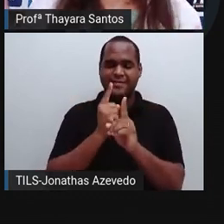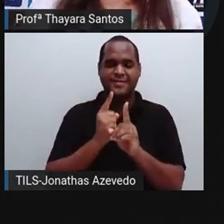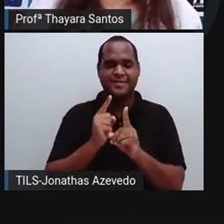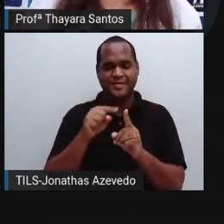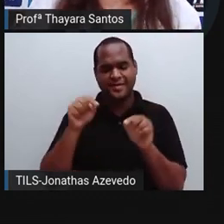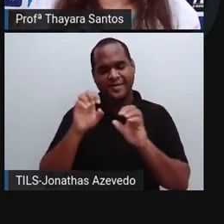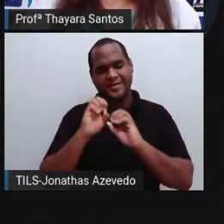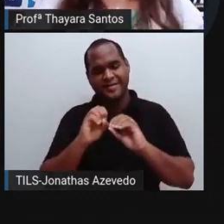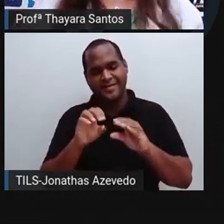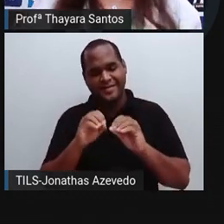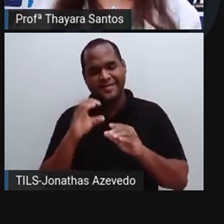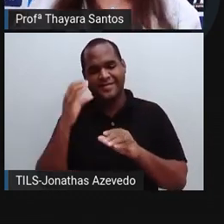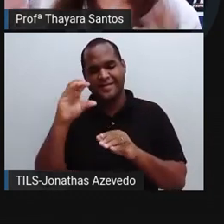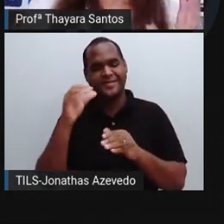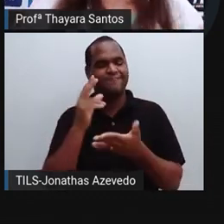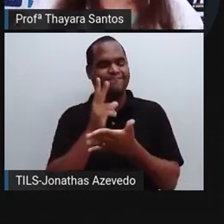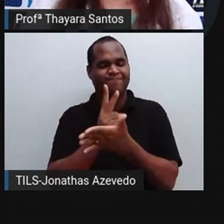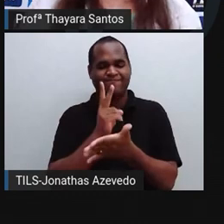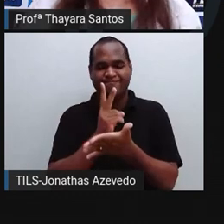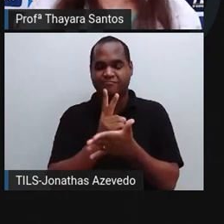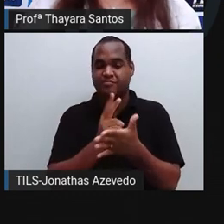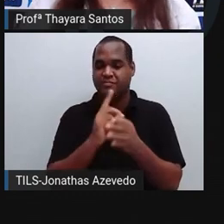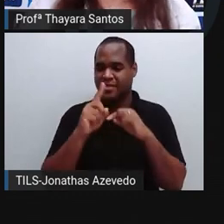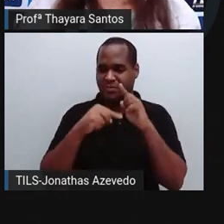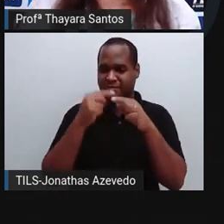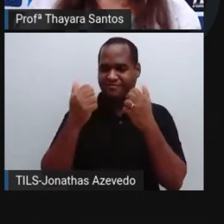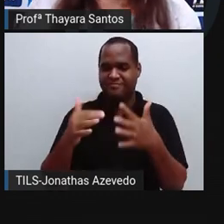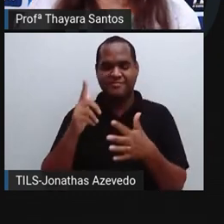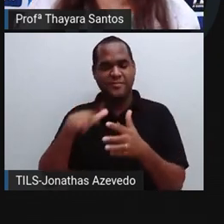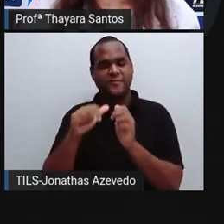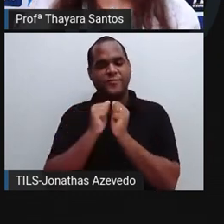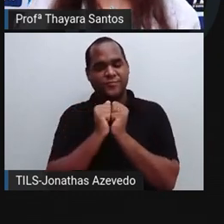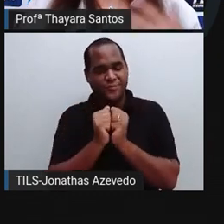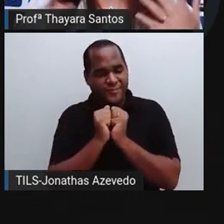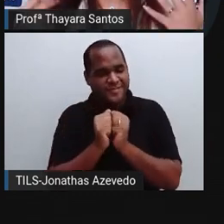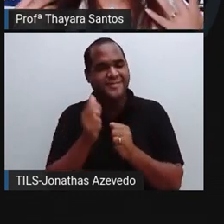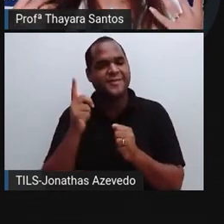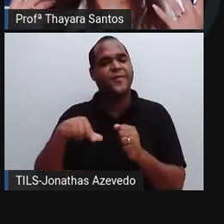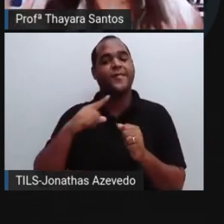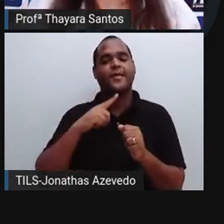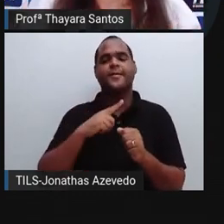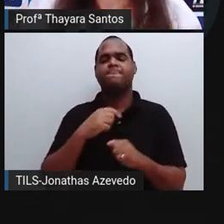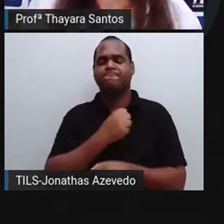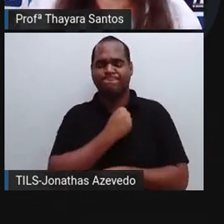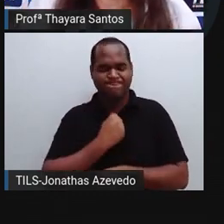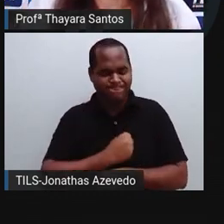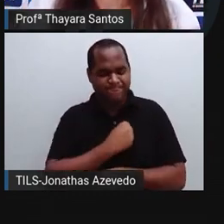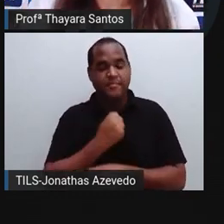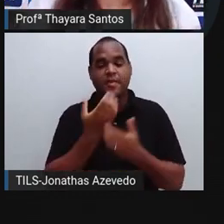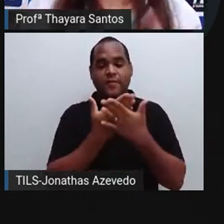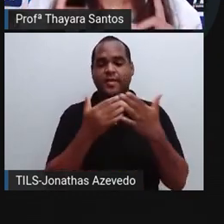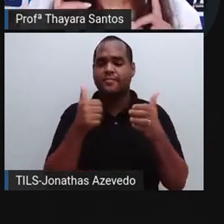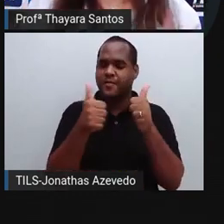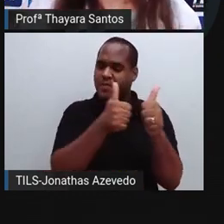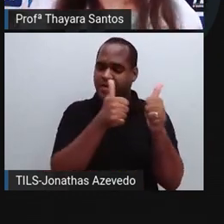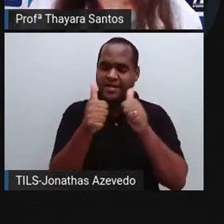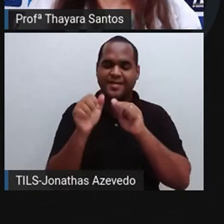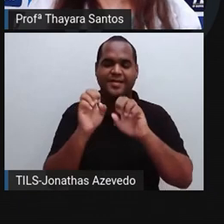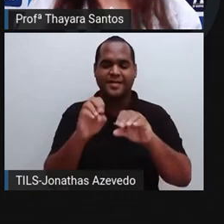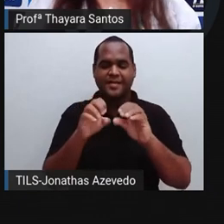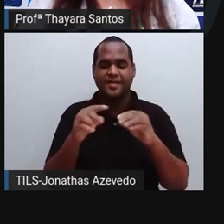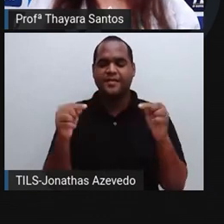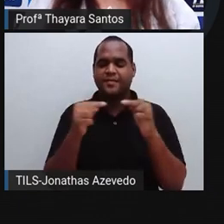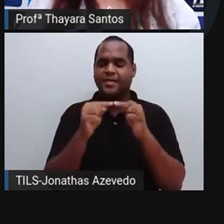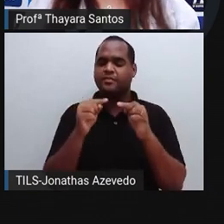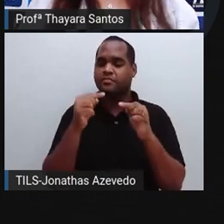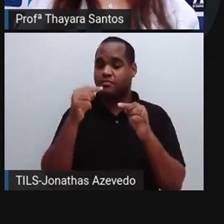aula tem sempre de ciências por aqui, né? Então, daqui a pouquinho a gente está junto de novo. Espero que vocês tenham curtido a aula de hoje e que tenha ficado